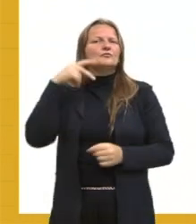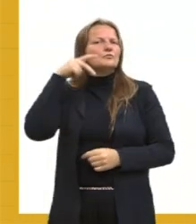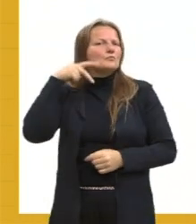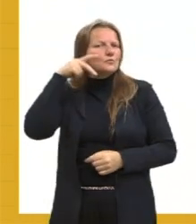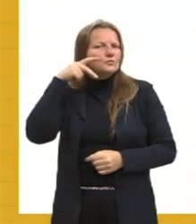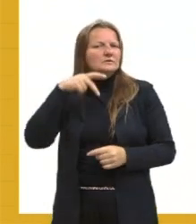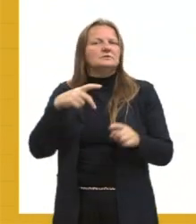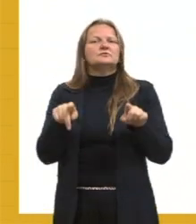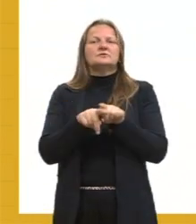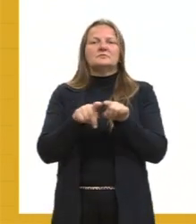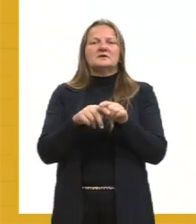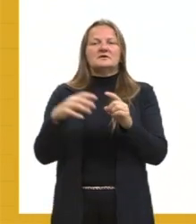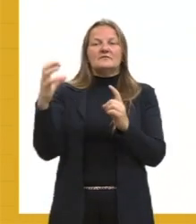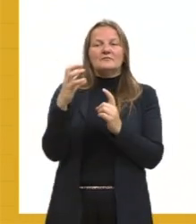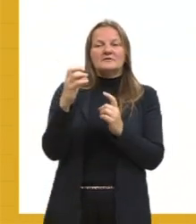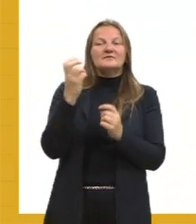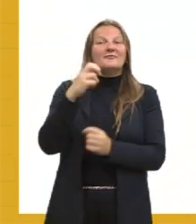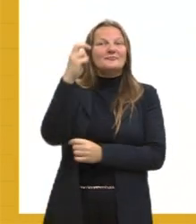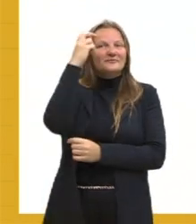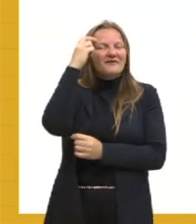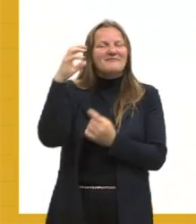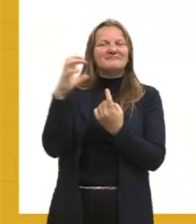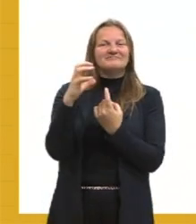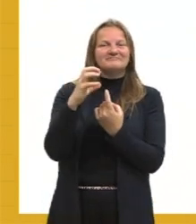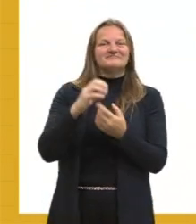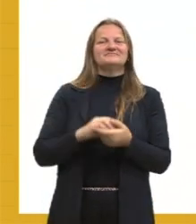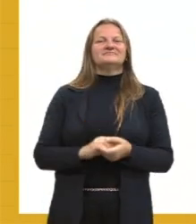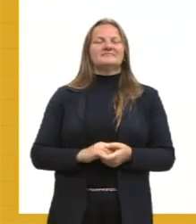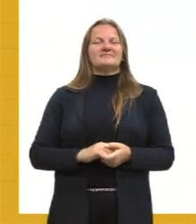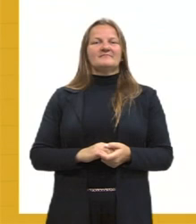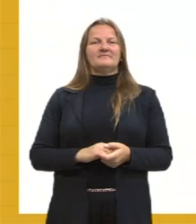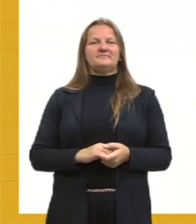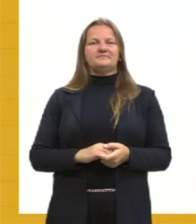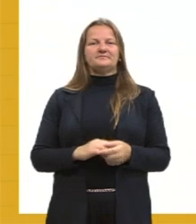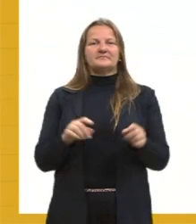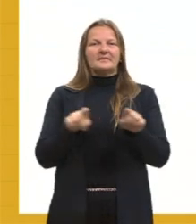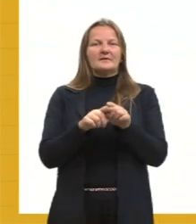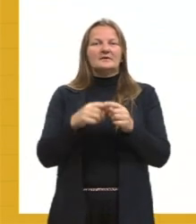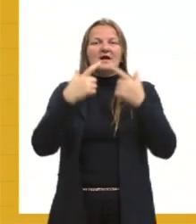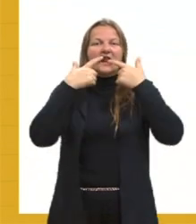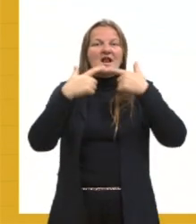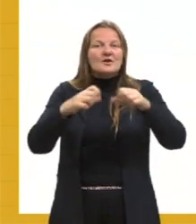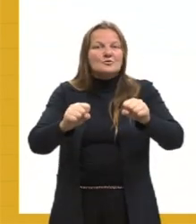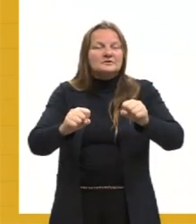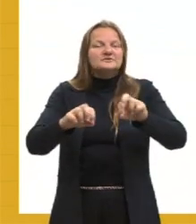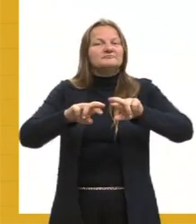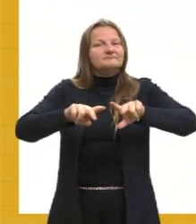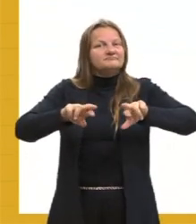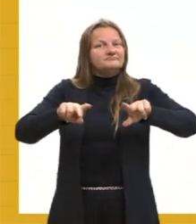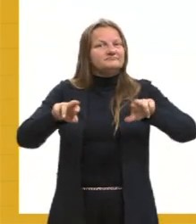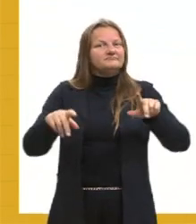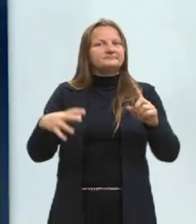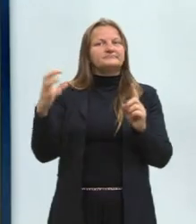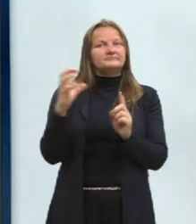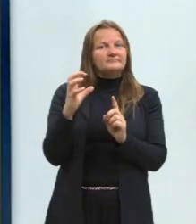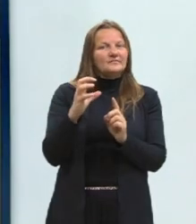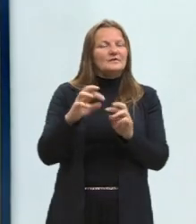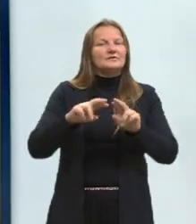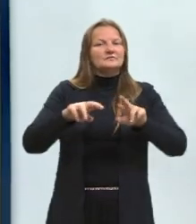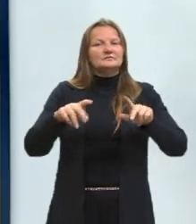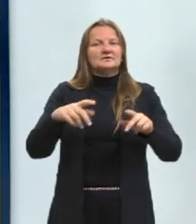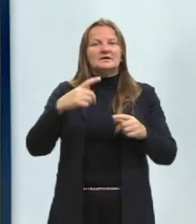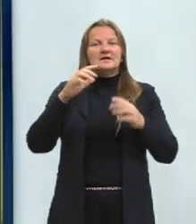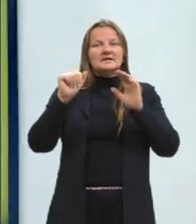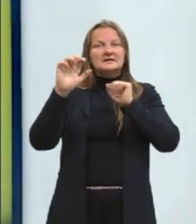e gera influência cultural, gera influência linguística, da linguística. O espanhol é